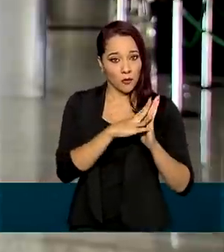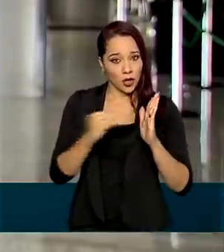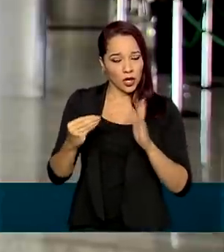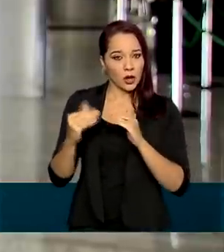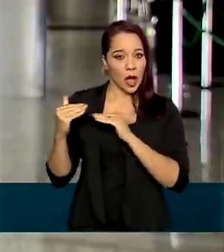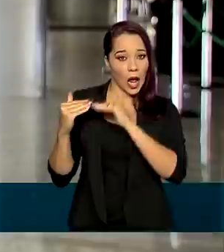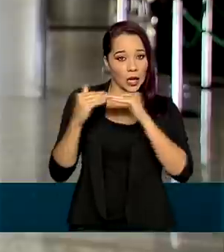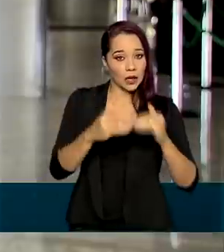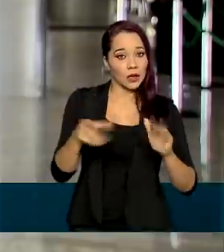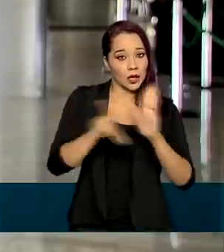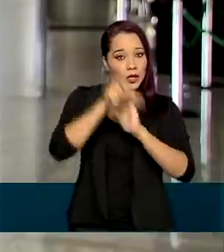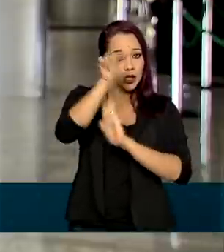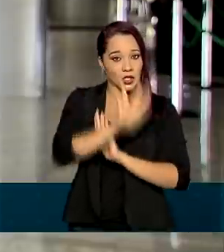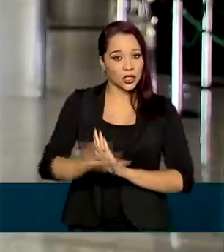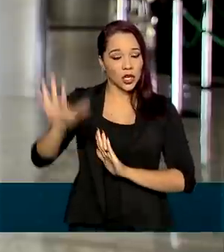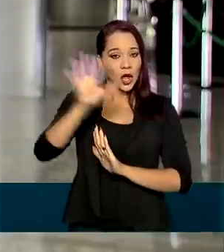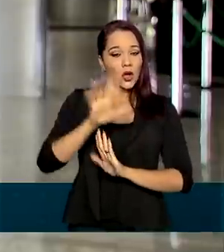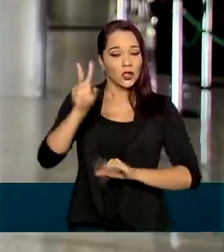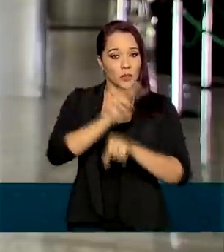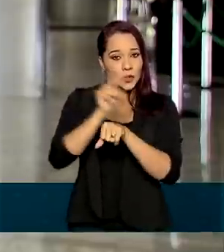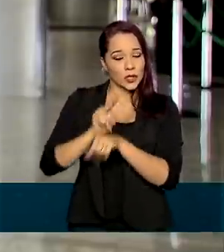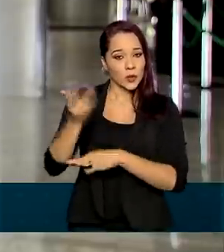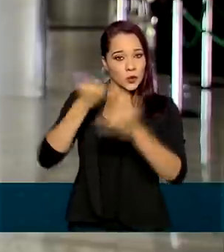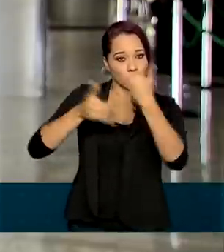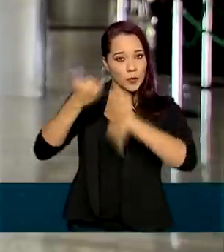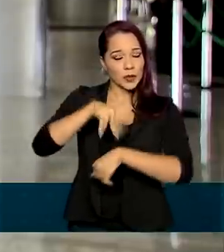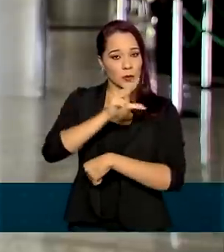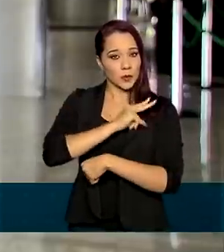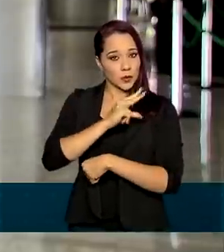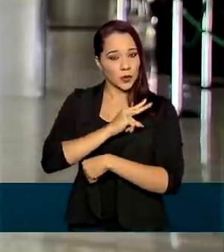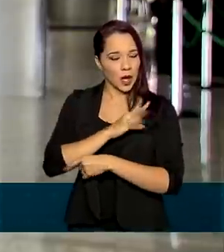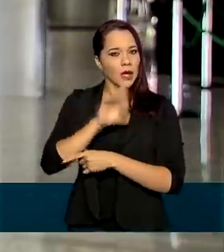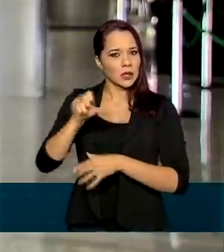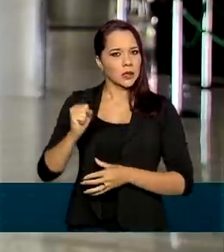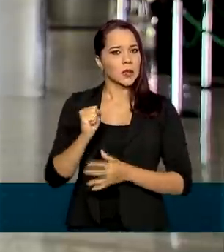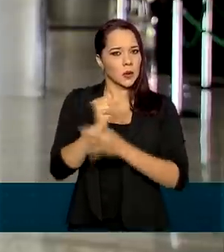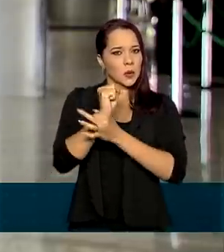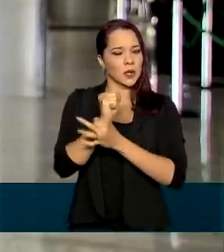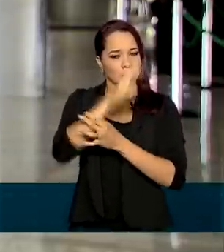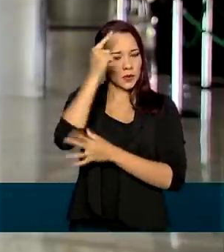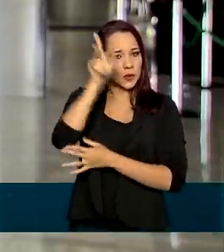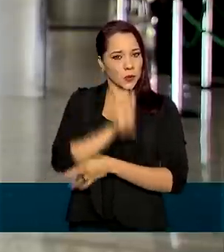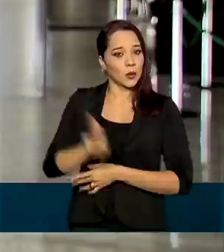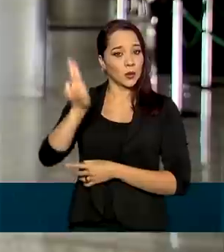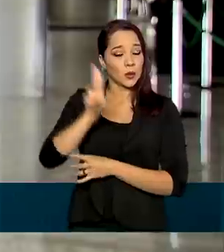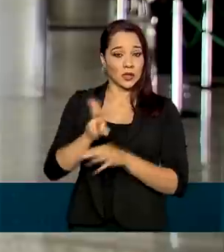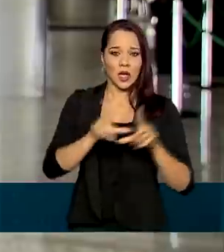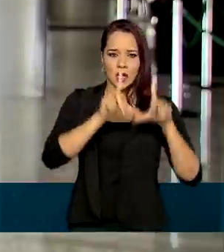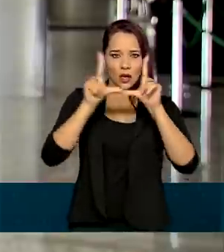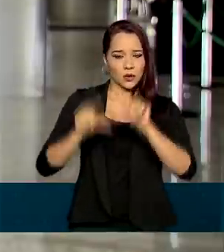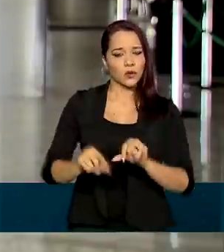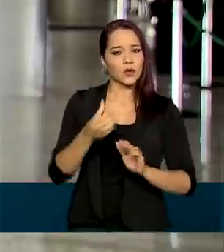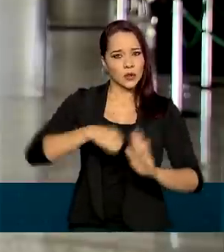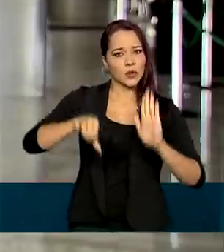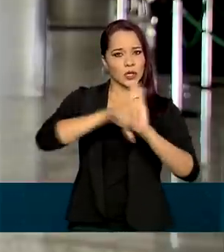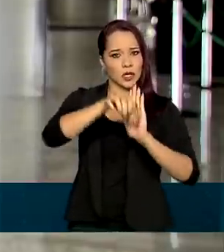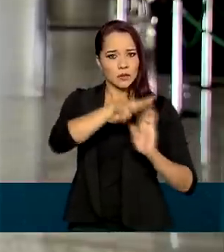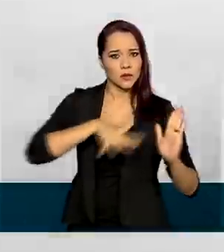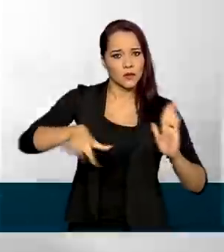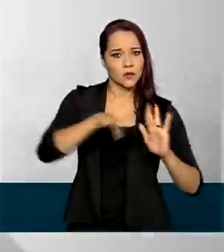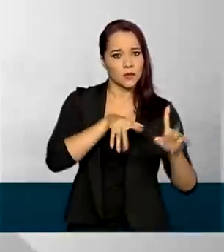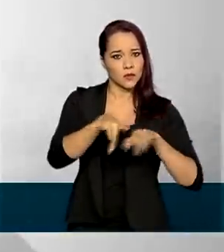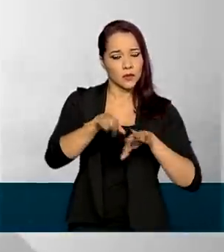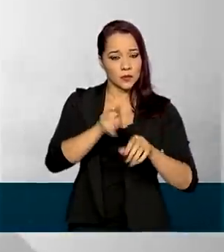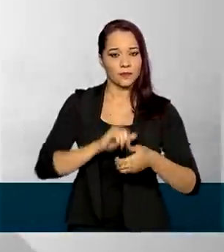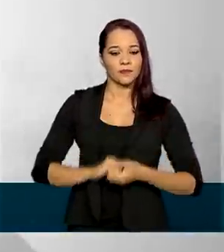alinhado à Lei Geral de Proteção de Dados Pessoais pretende dar segurança ao usuário e reduzir os crimes no ambiente digital.